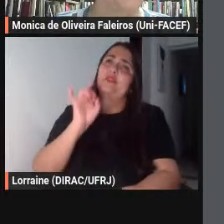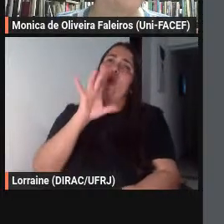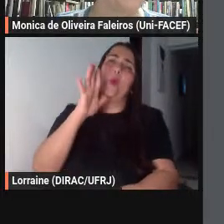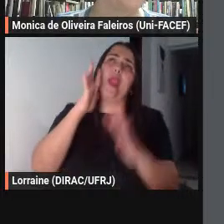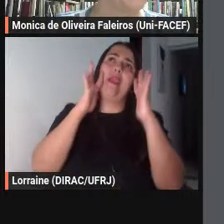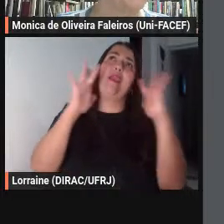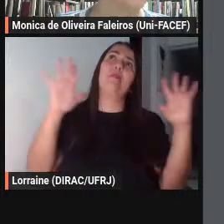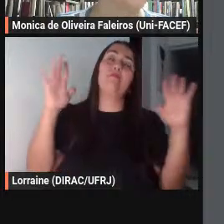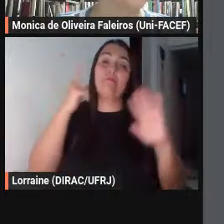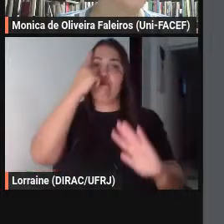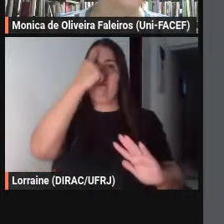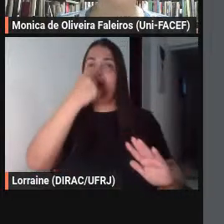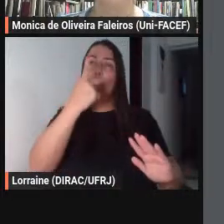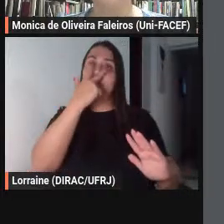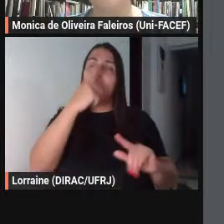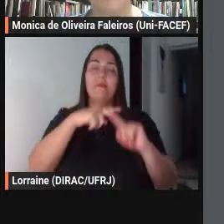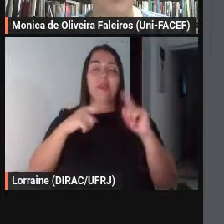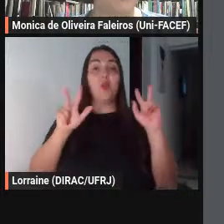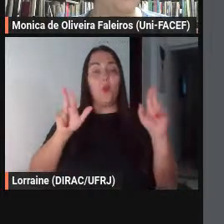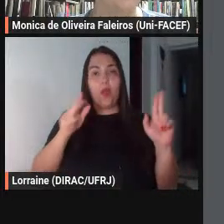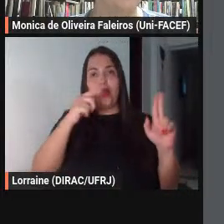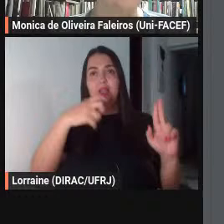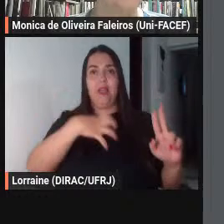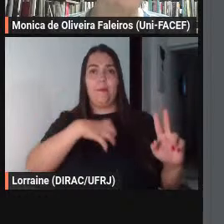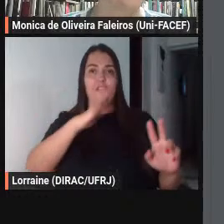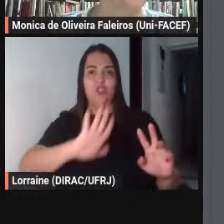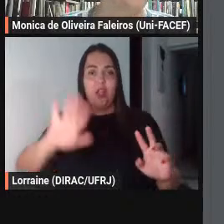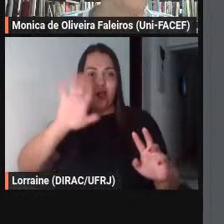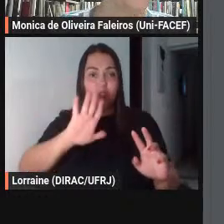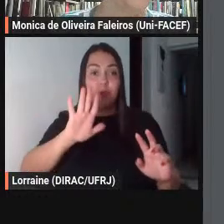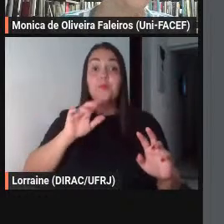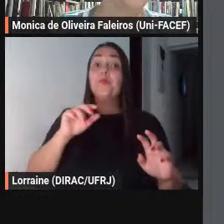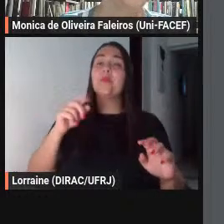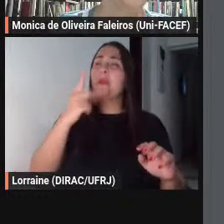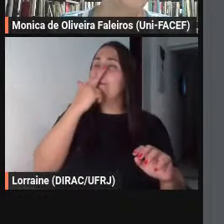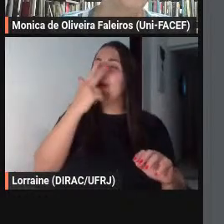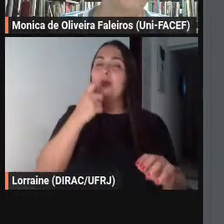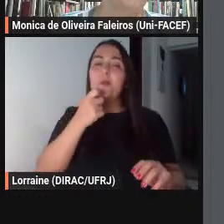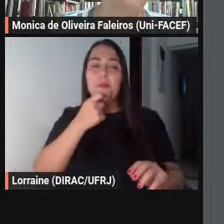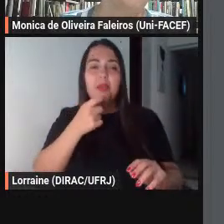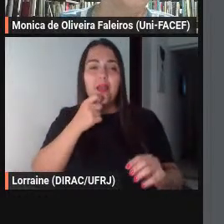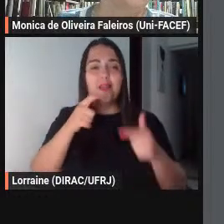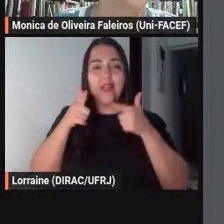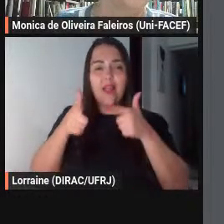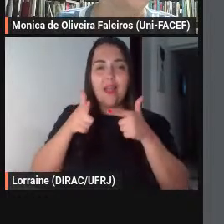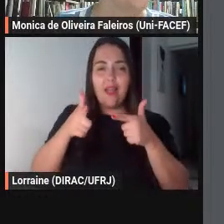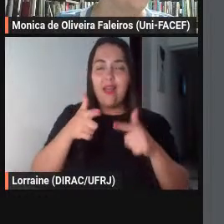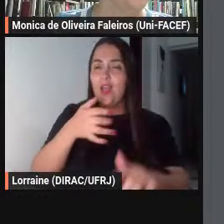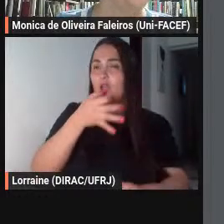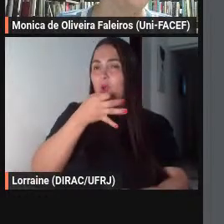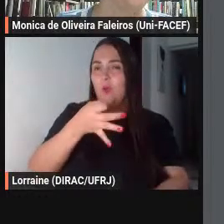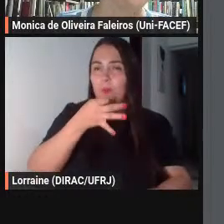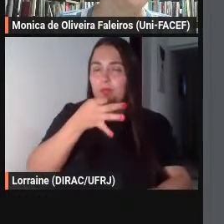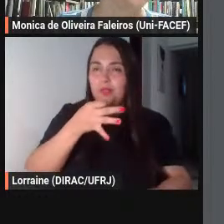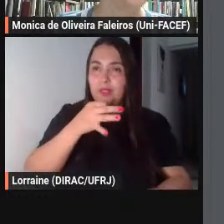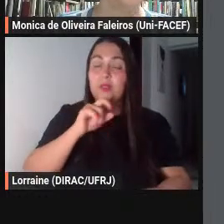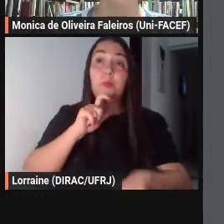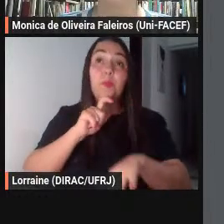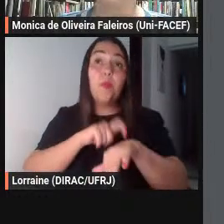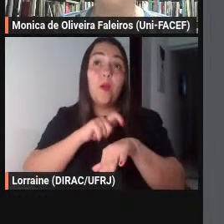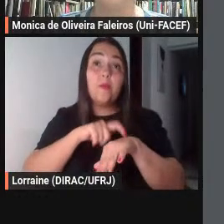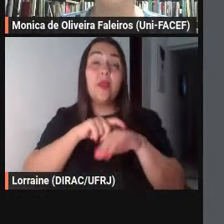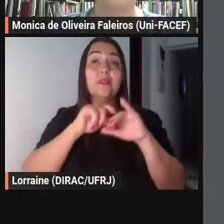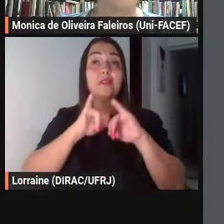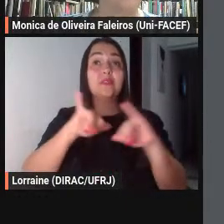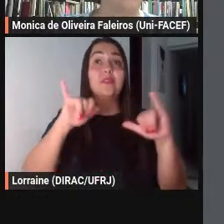evidencia-se assim o caráter de piada de certa zombaria deste comentário situando o momento da enunciação no